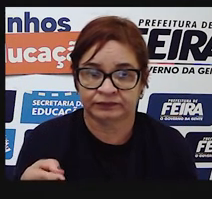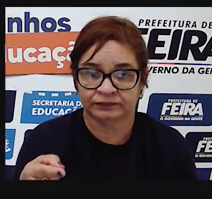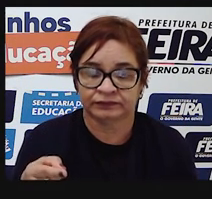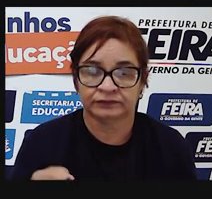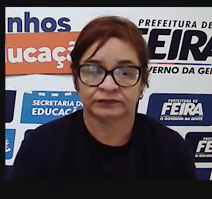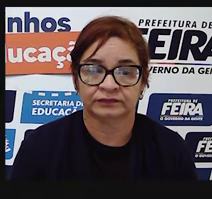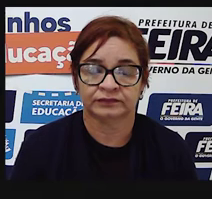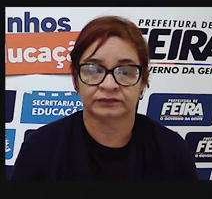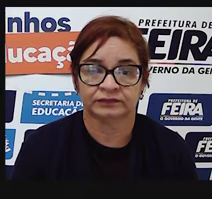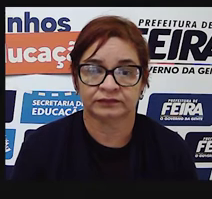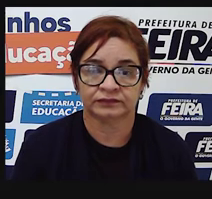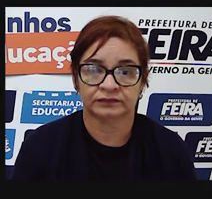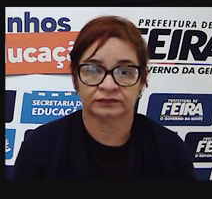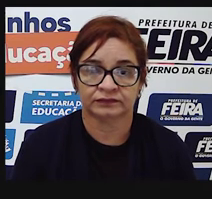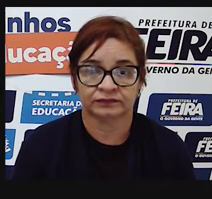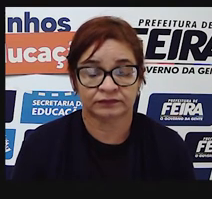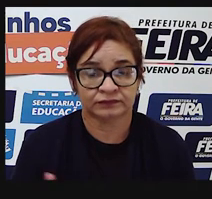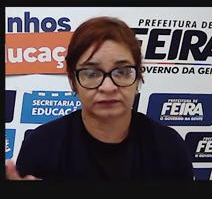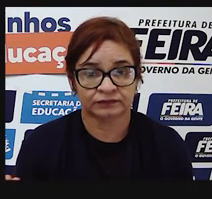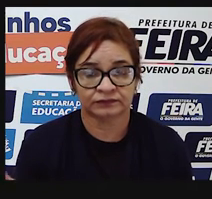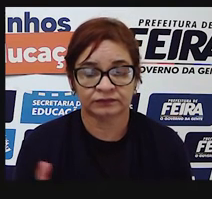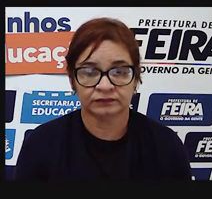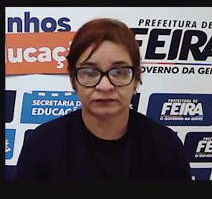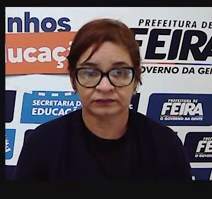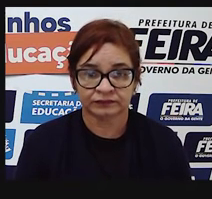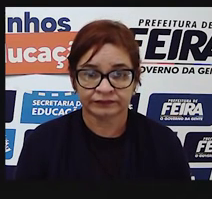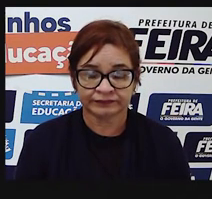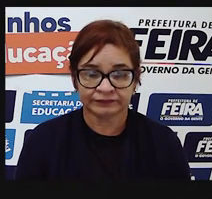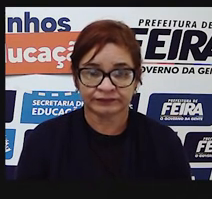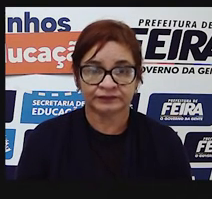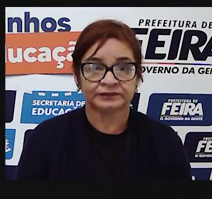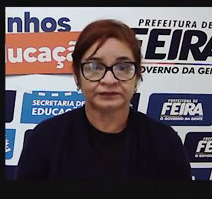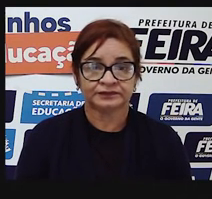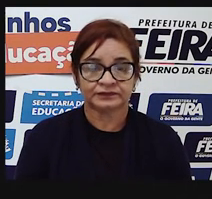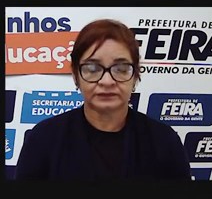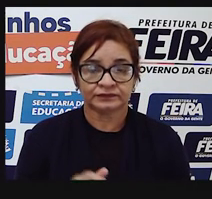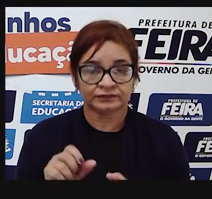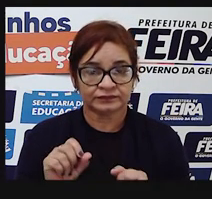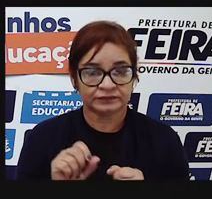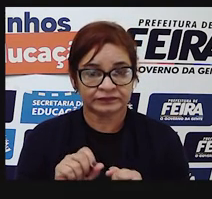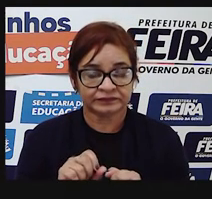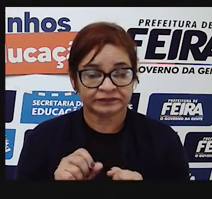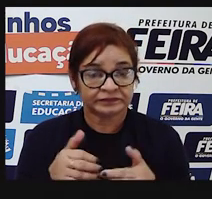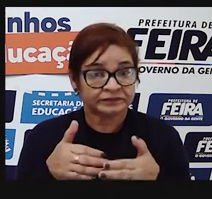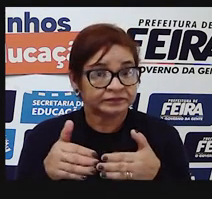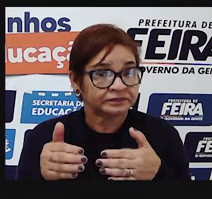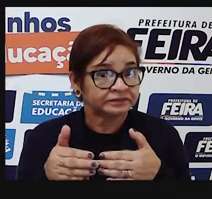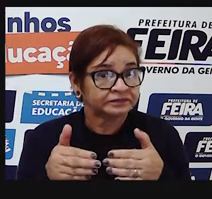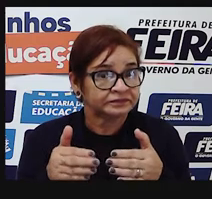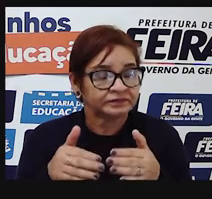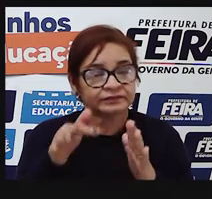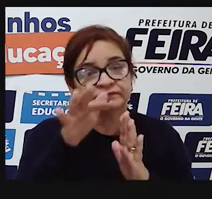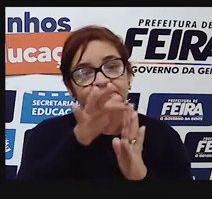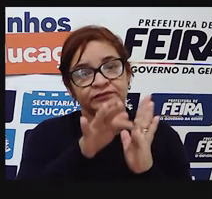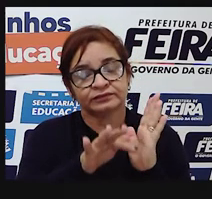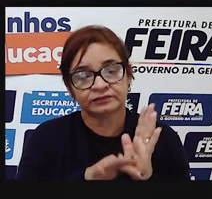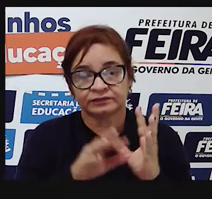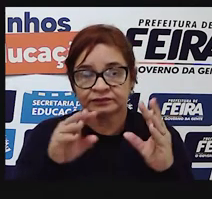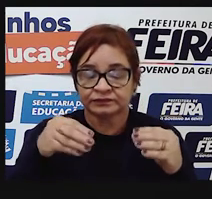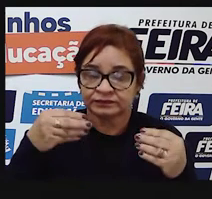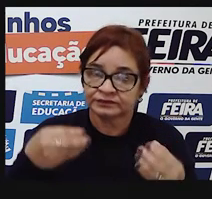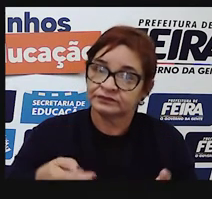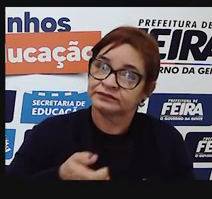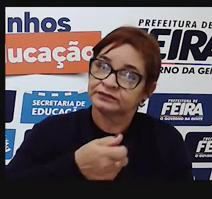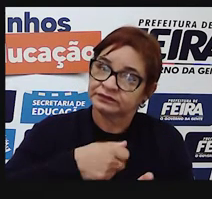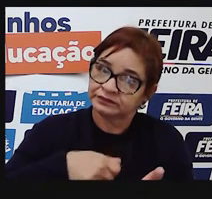e vírgula. Então, são os pontos que a gente utiliza, geralmente, em qualquer texto, qualquer modalidade, qualquer gênero